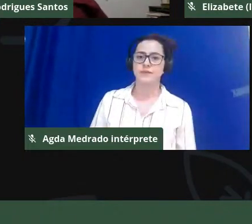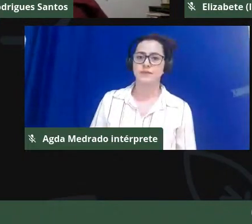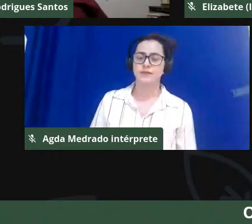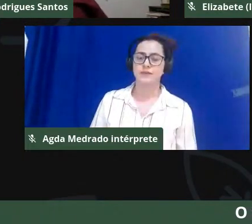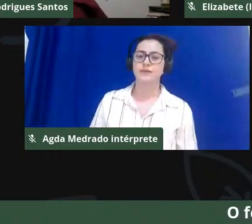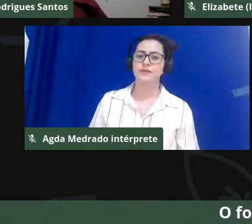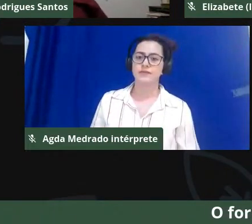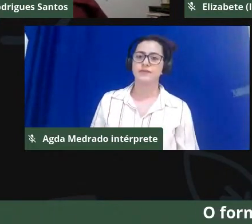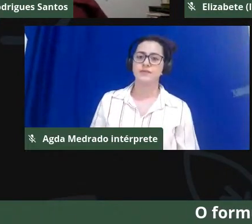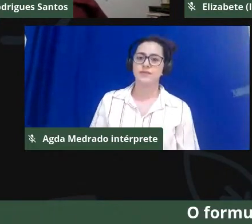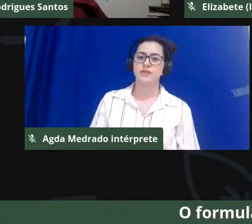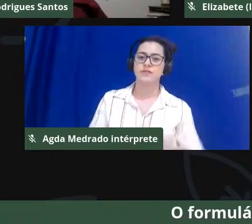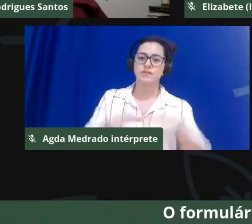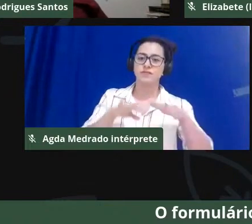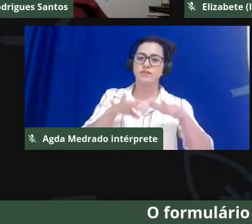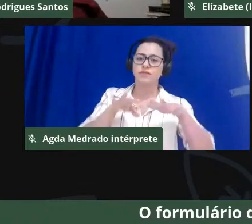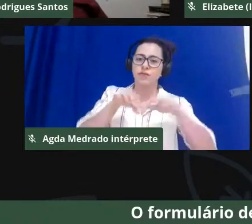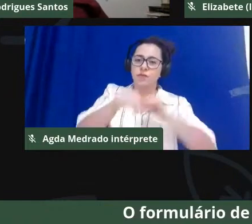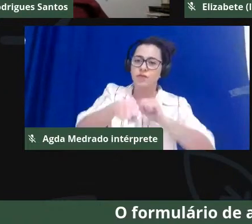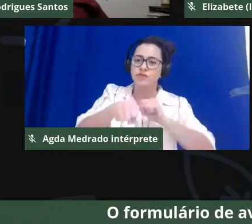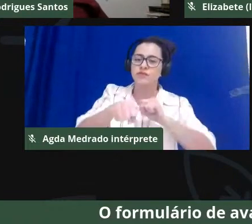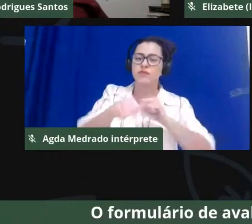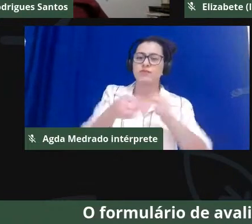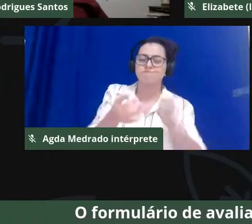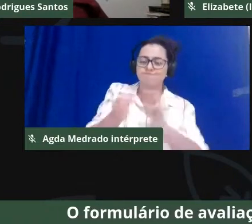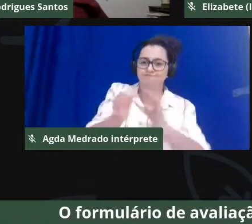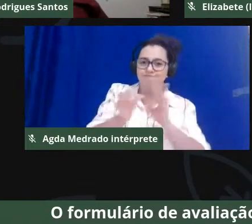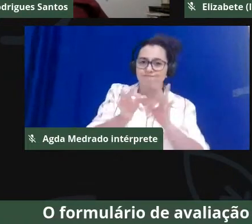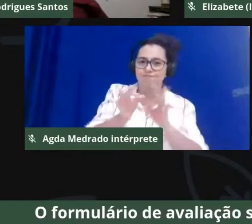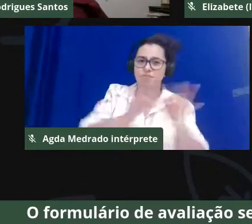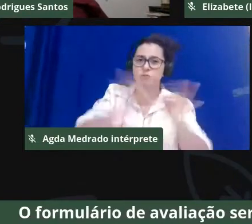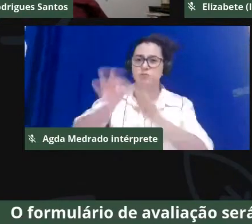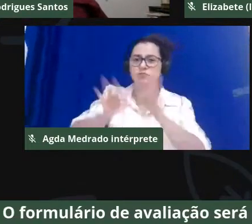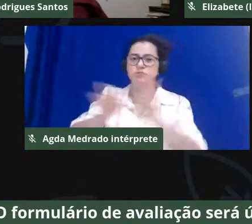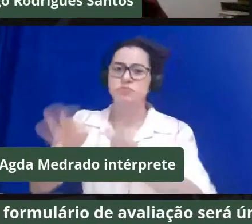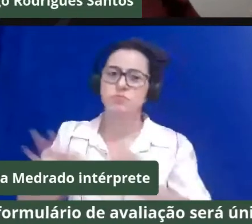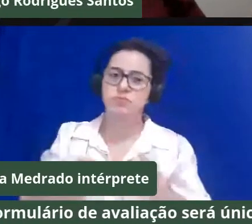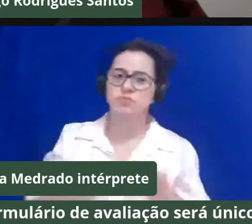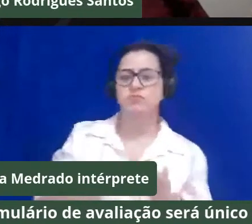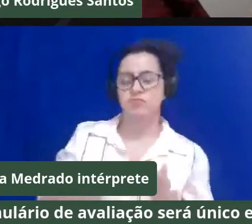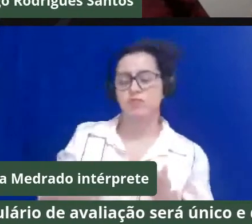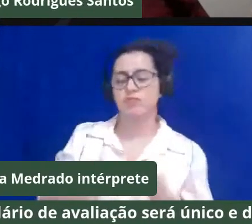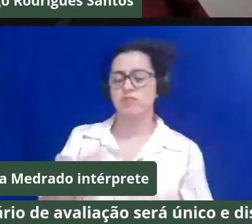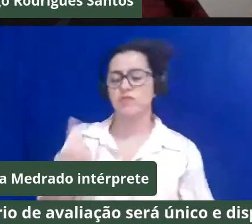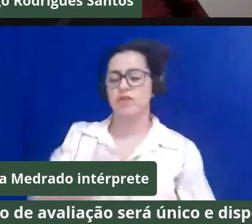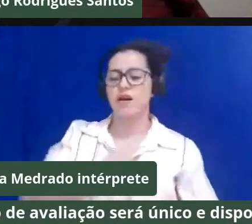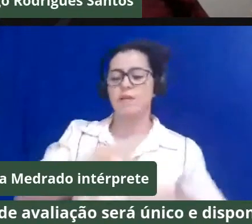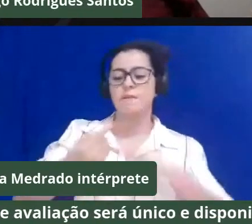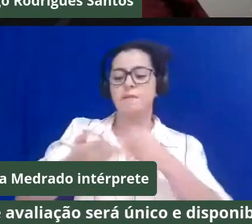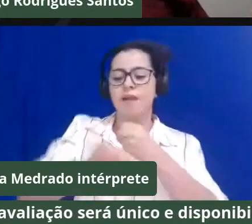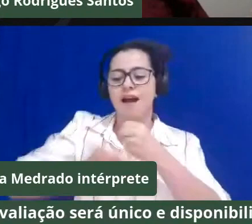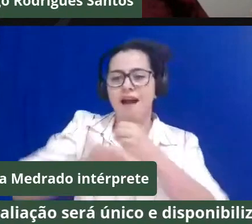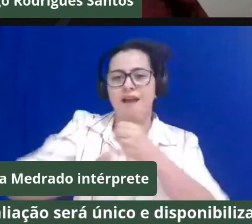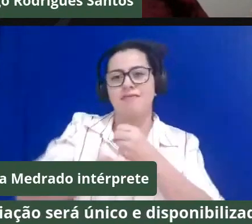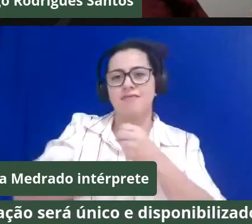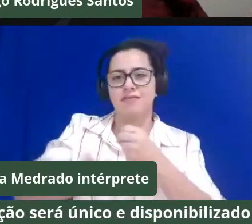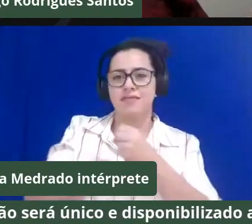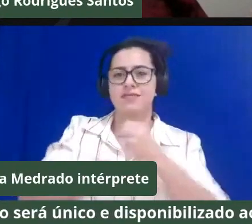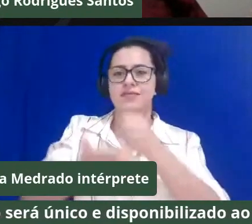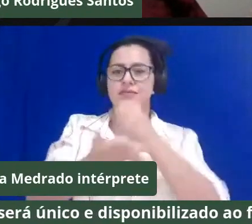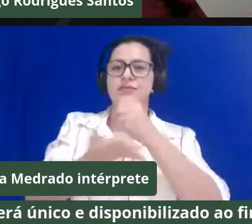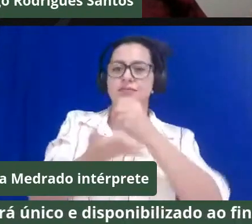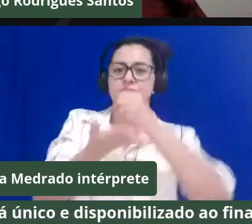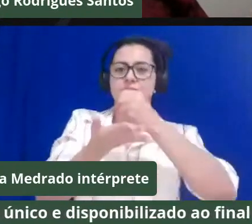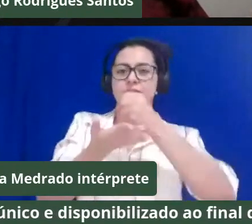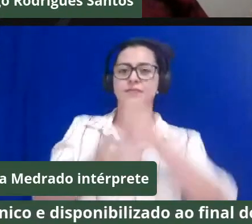estruturação, reestruturação, digamos, de nossas bases. É, teve uma outra questão aí,